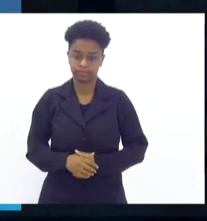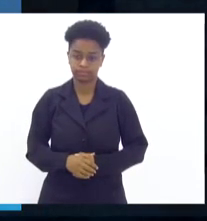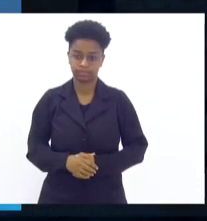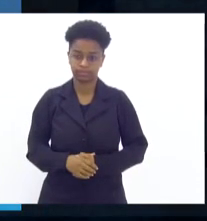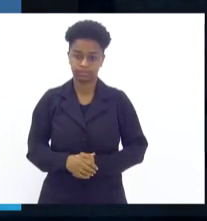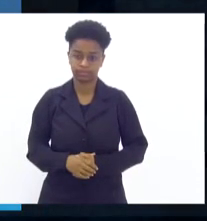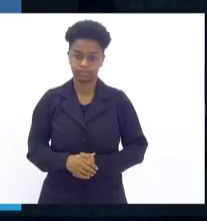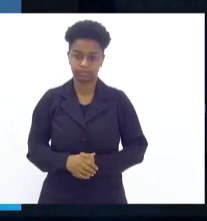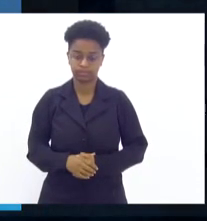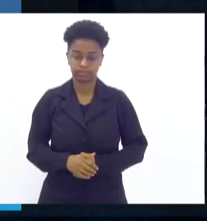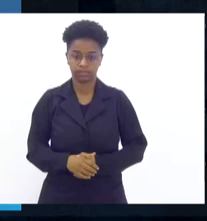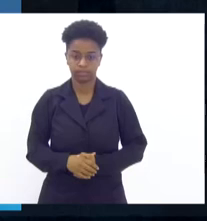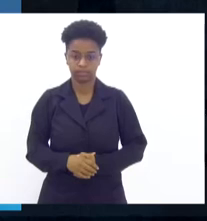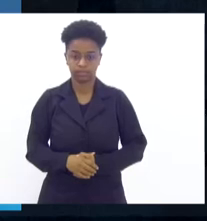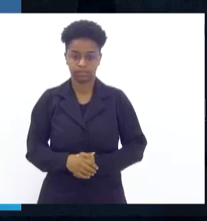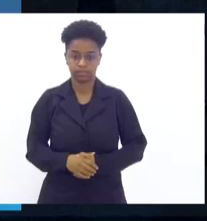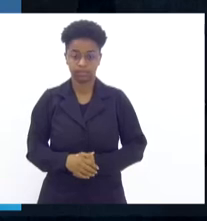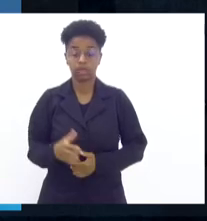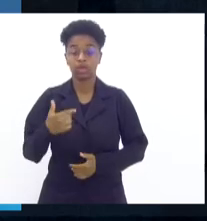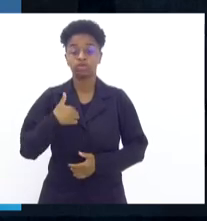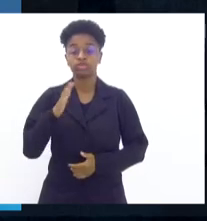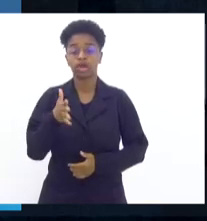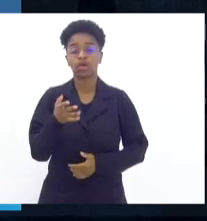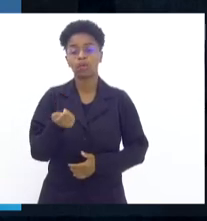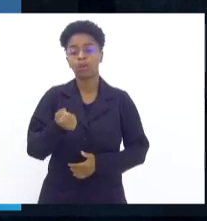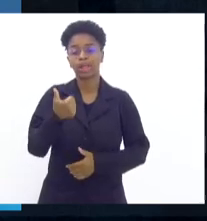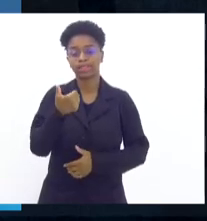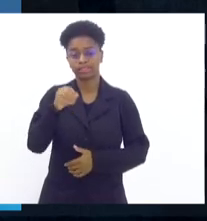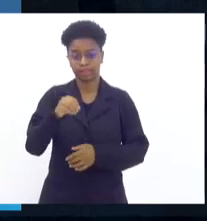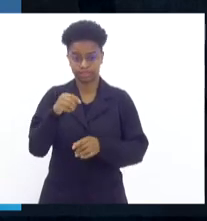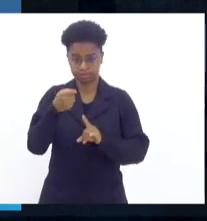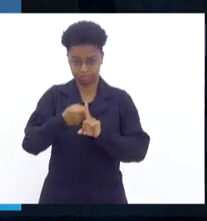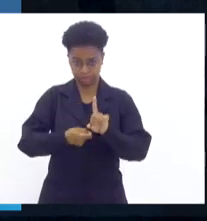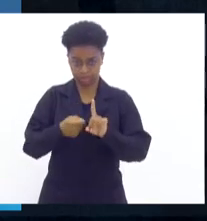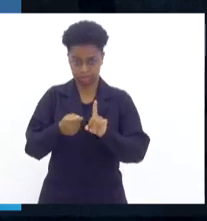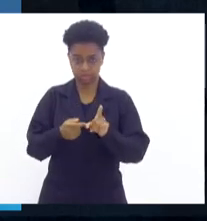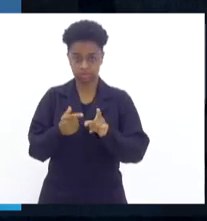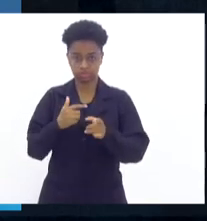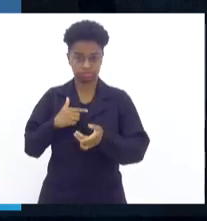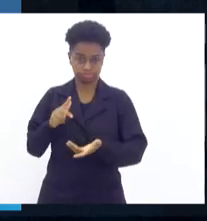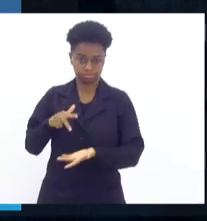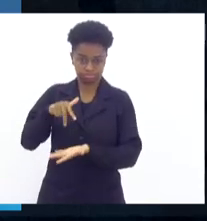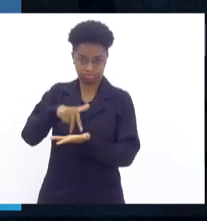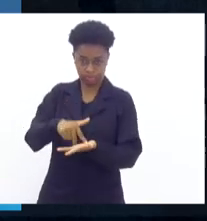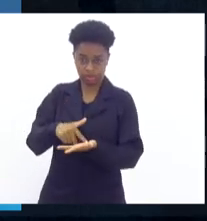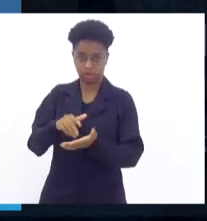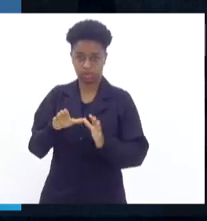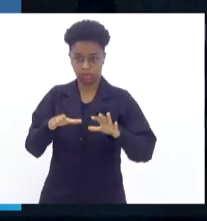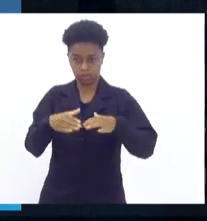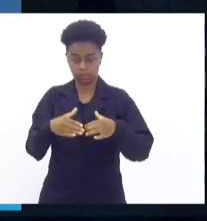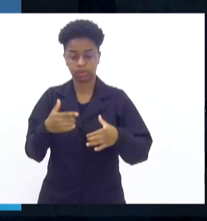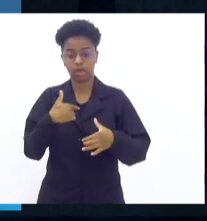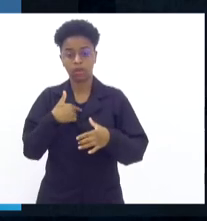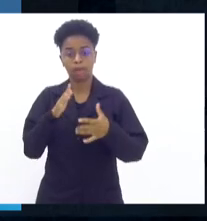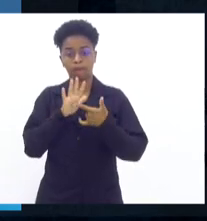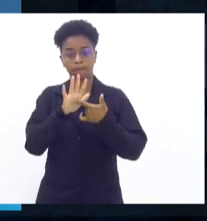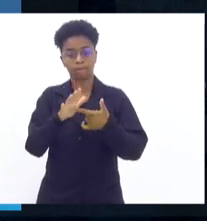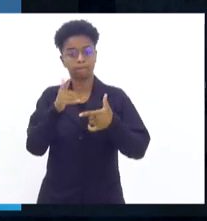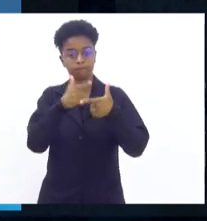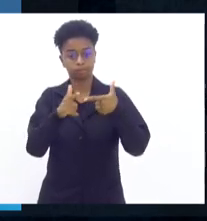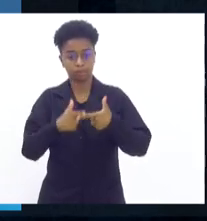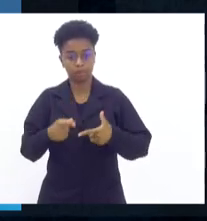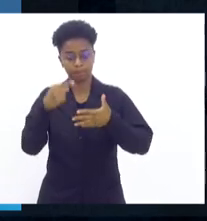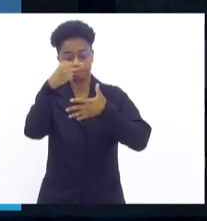Comandante, estou há dez, vou fazer dez meses no comando não do batalhão. Esses problemas aqui citados são os problemas diariamente